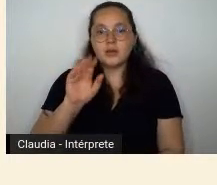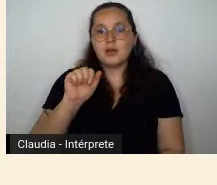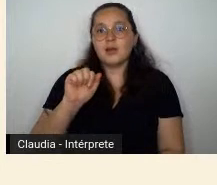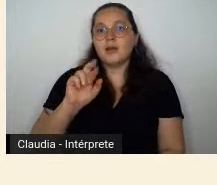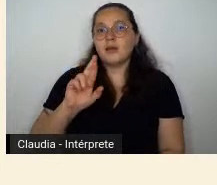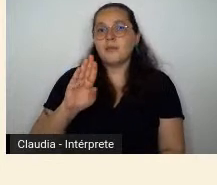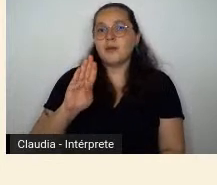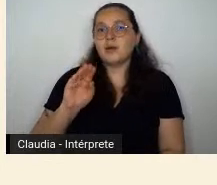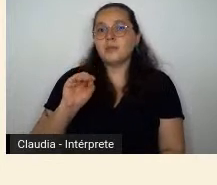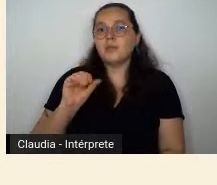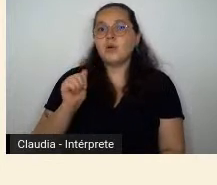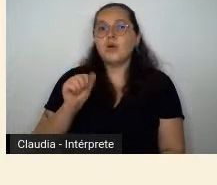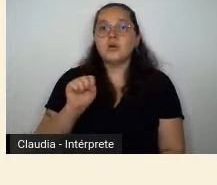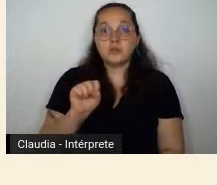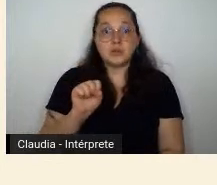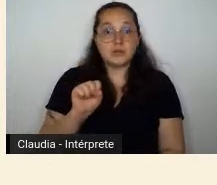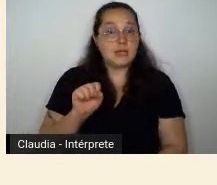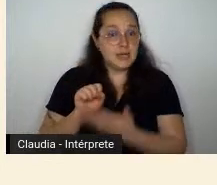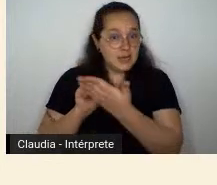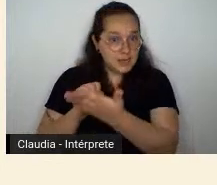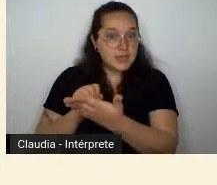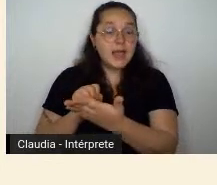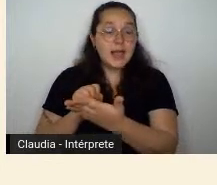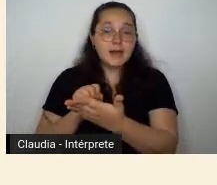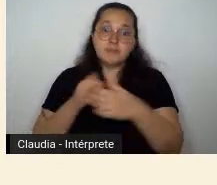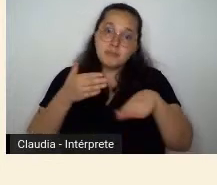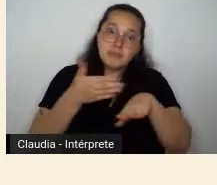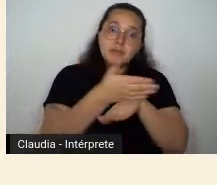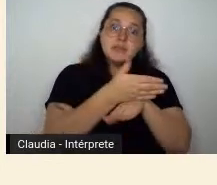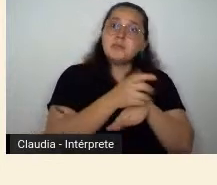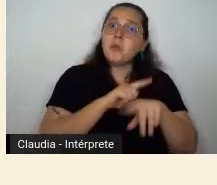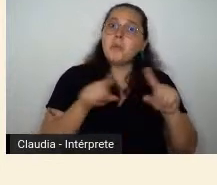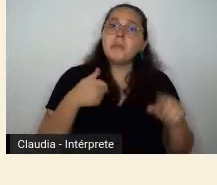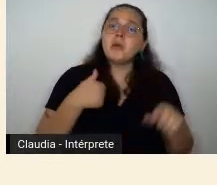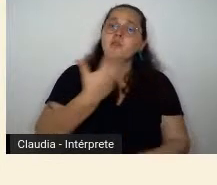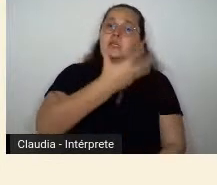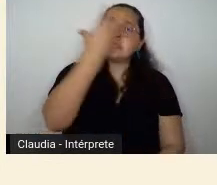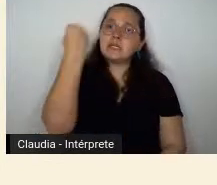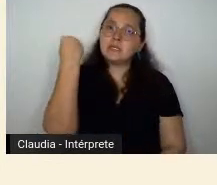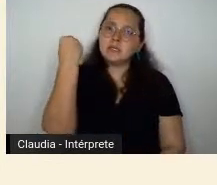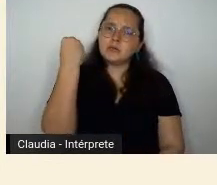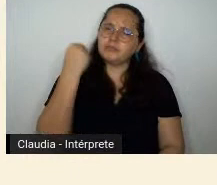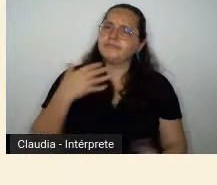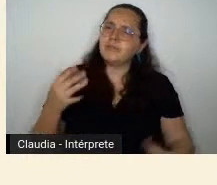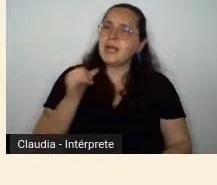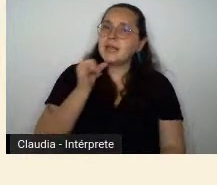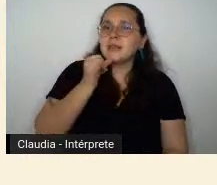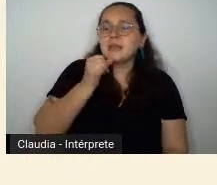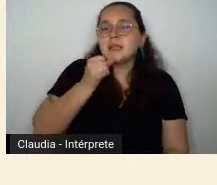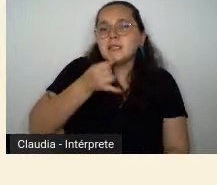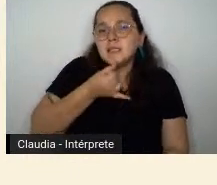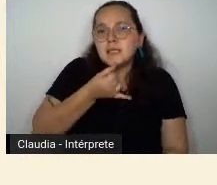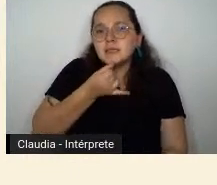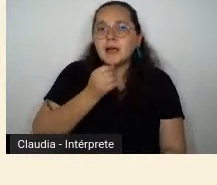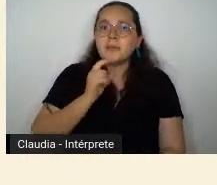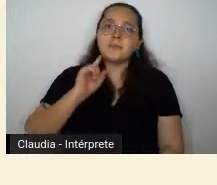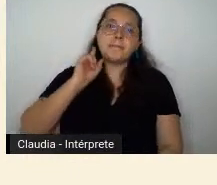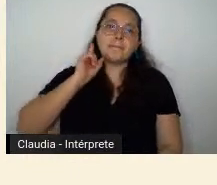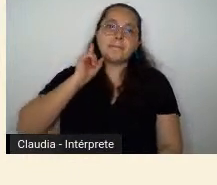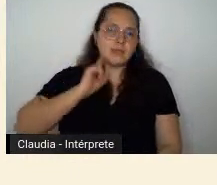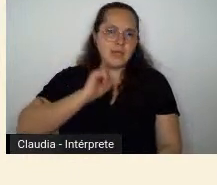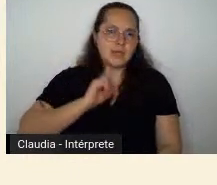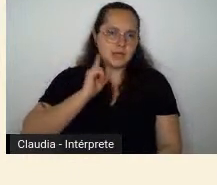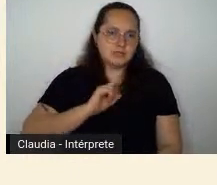desse poeta mineiro ter sido esquecido. Uma Tristeza Mineira numa Capa de Garoa. era um